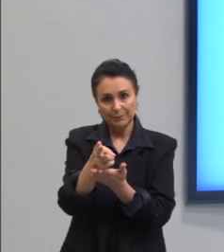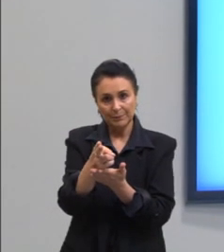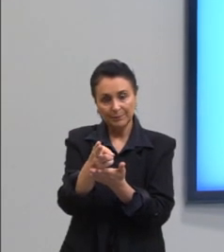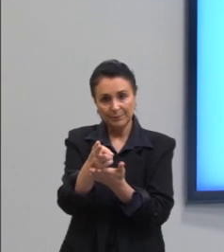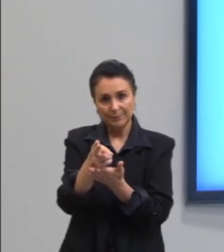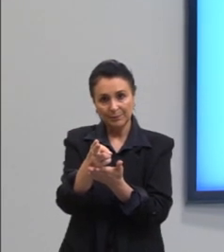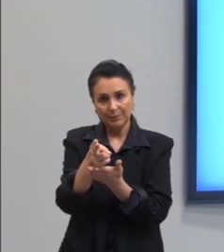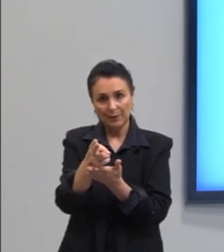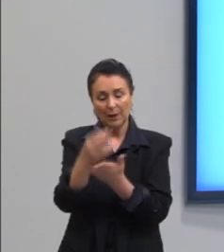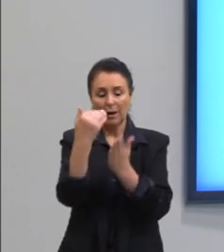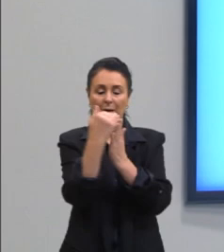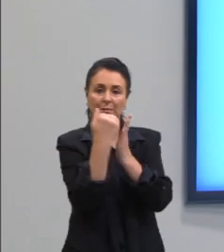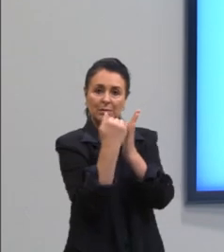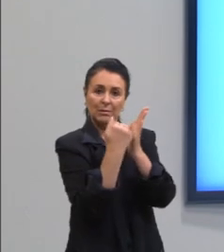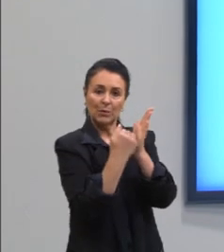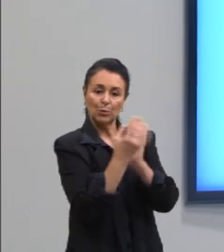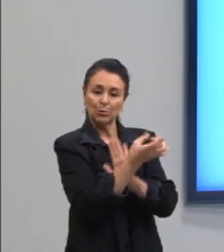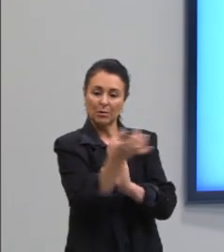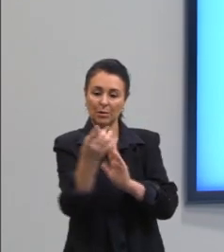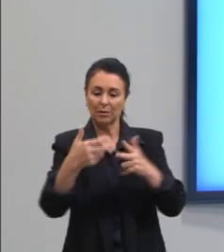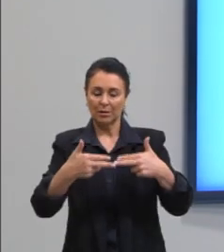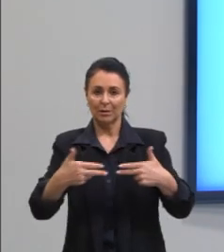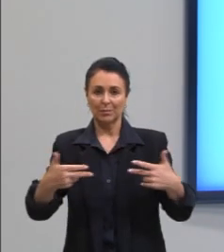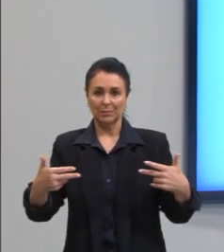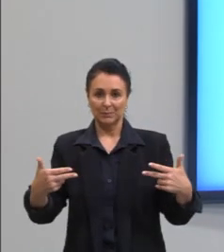ao listamento, então, ali, de cada elemento.